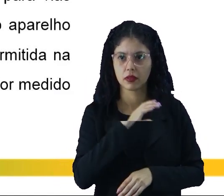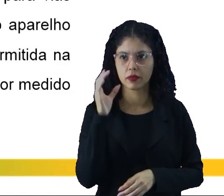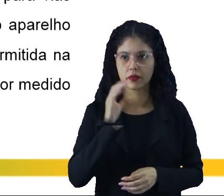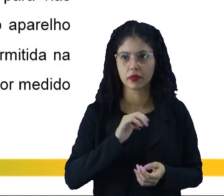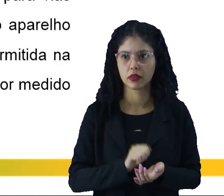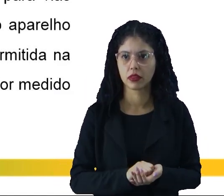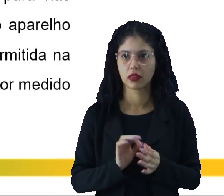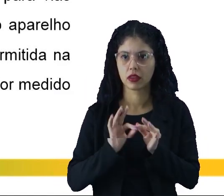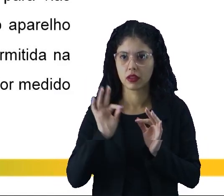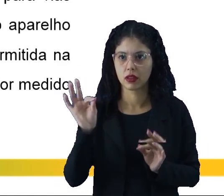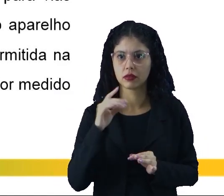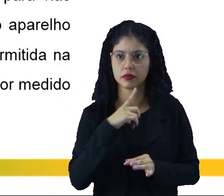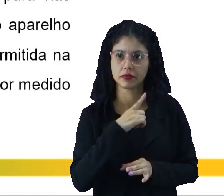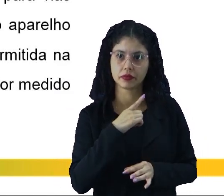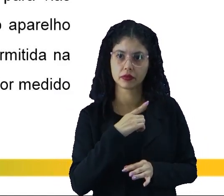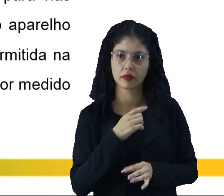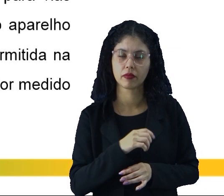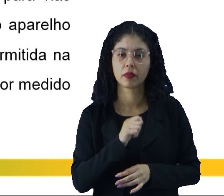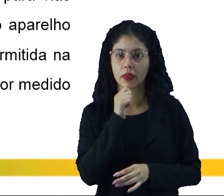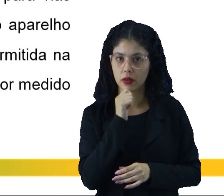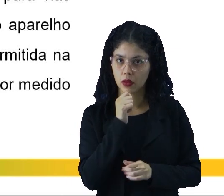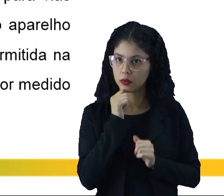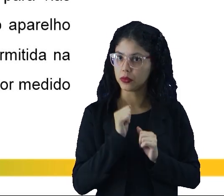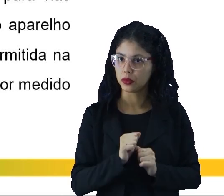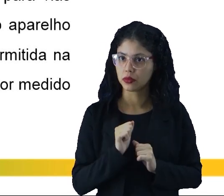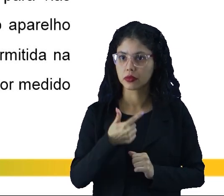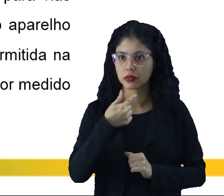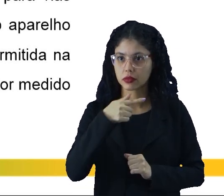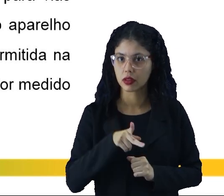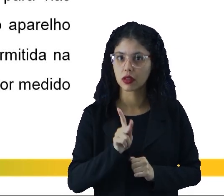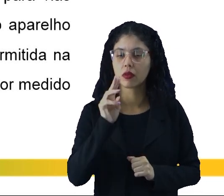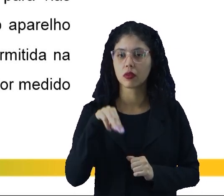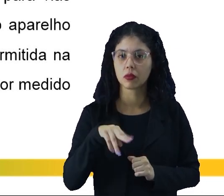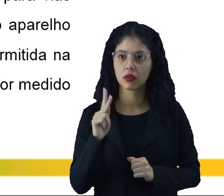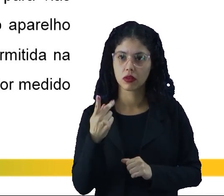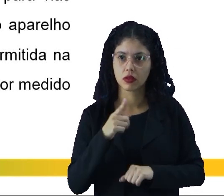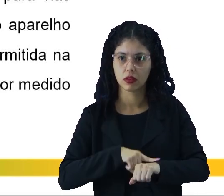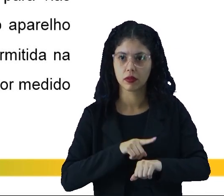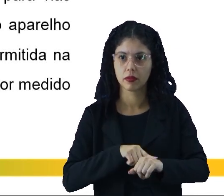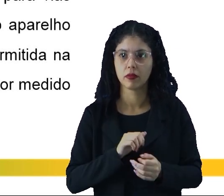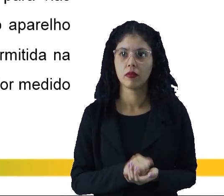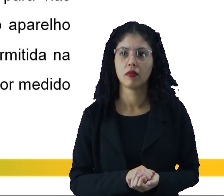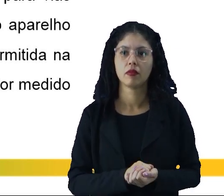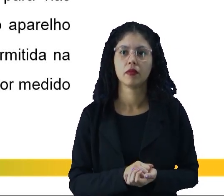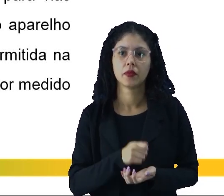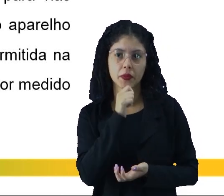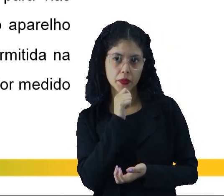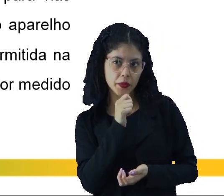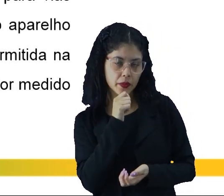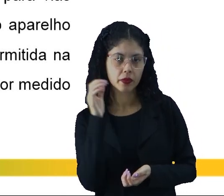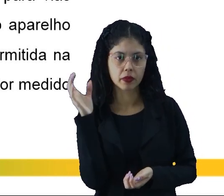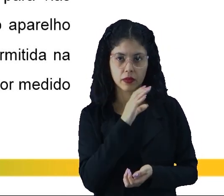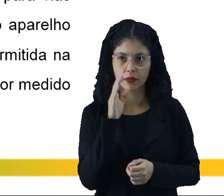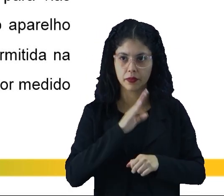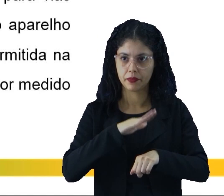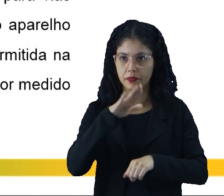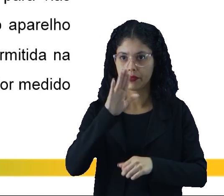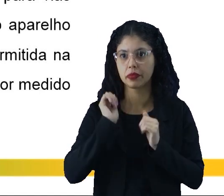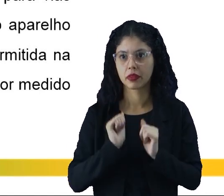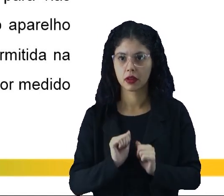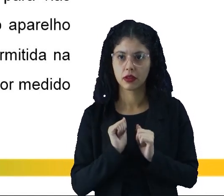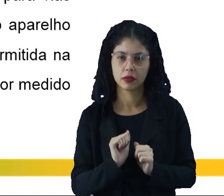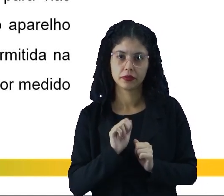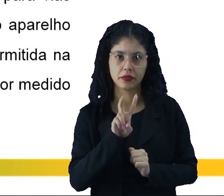velocidade medida pelo aparelho tem a tolerância de 7 km por hora da velocidade máxima